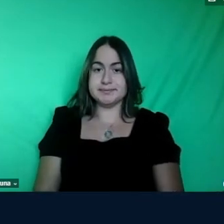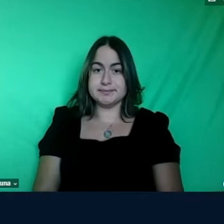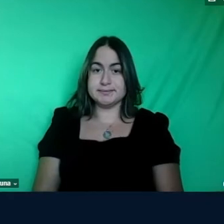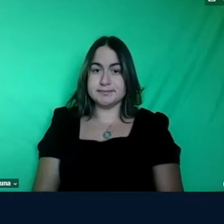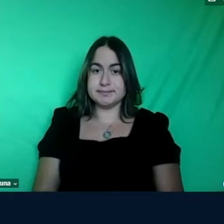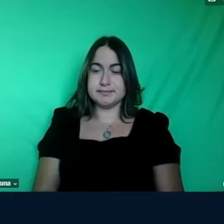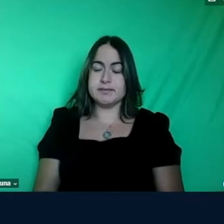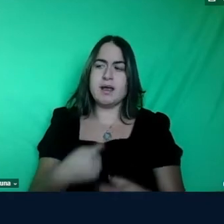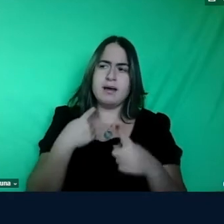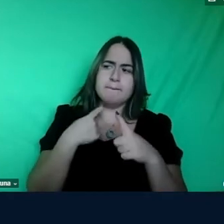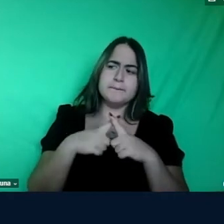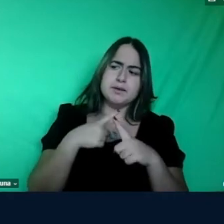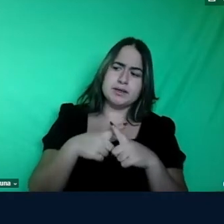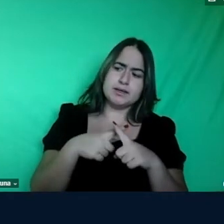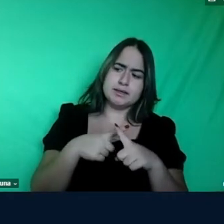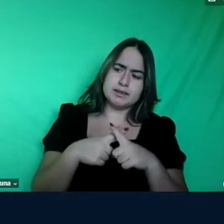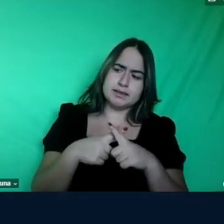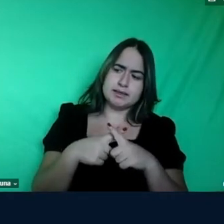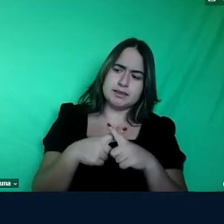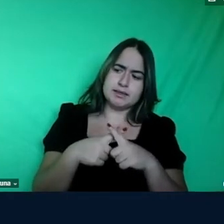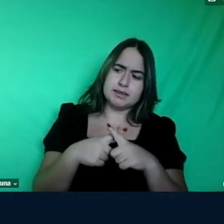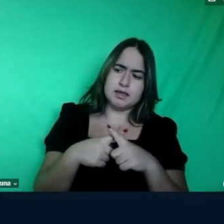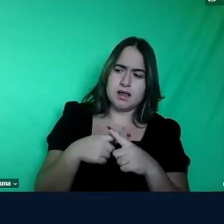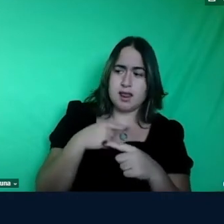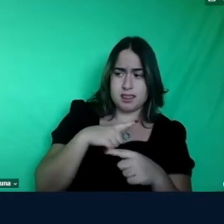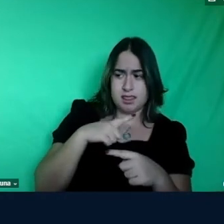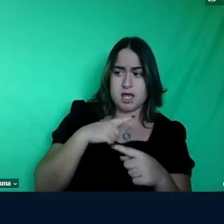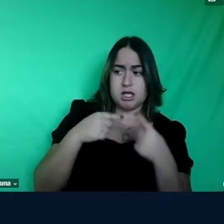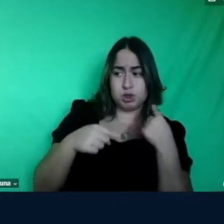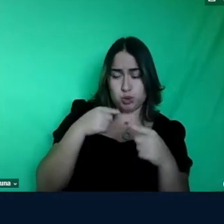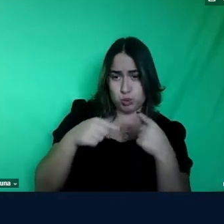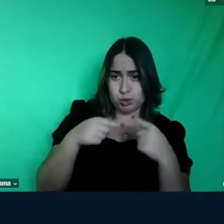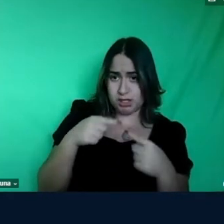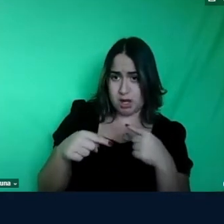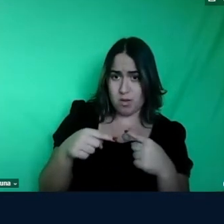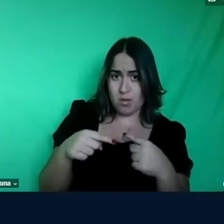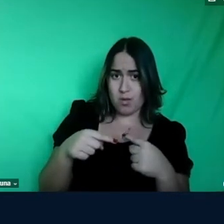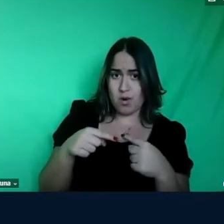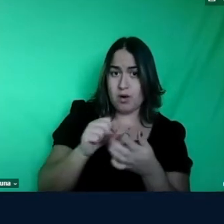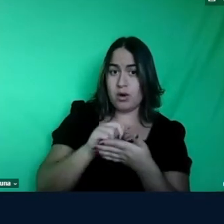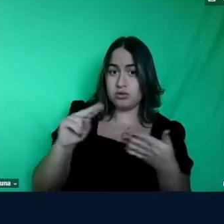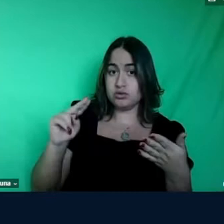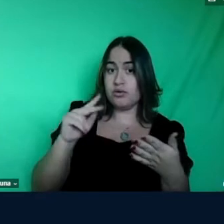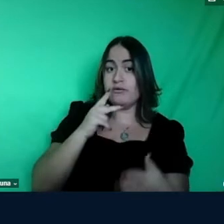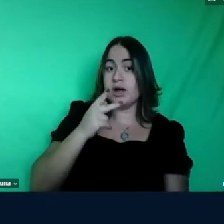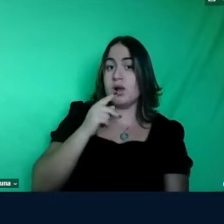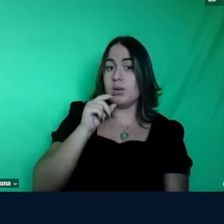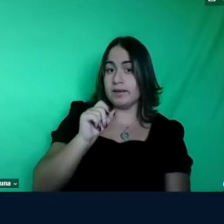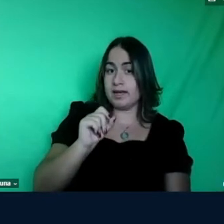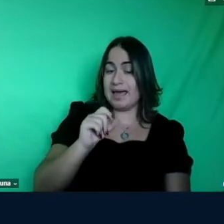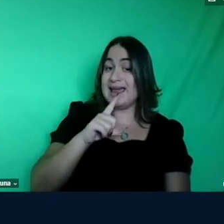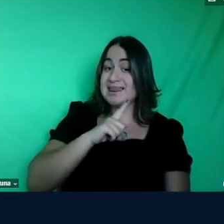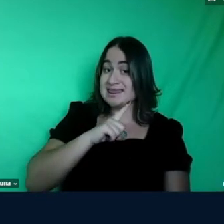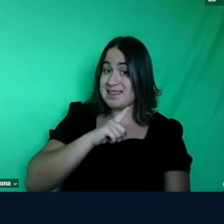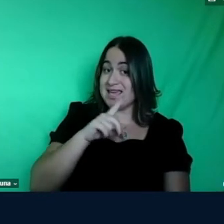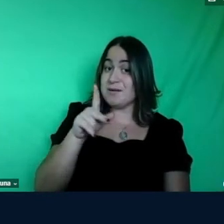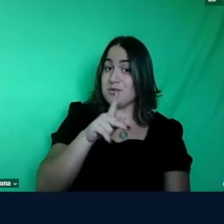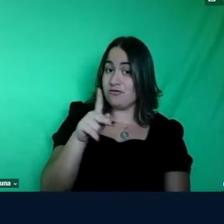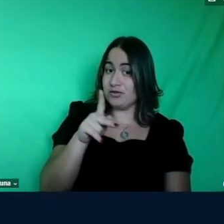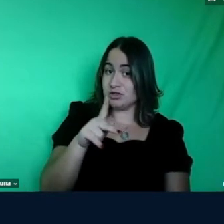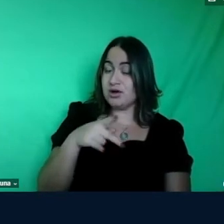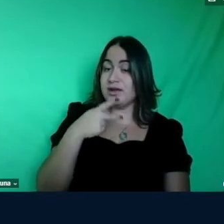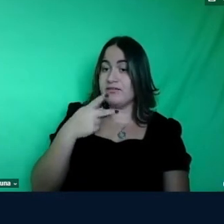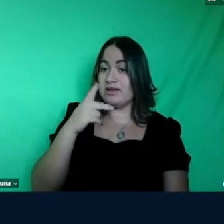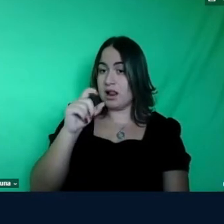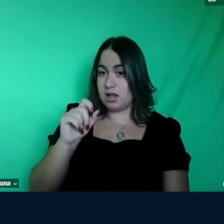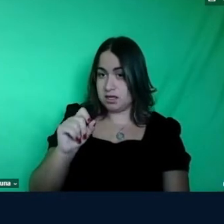porque quando quando o Prabu ele discute o senso de plausibilidade ele vai falar que tem professores que ele que nos quais